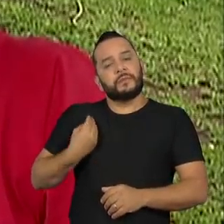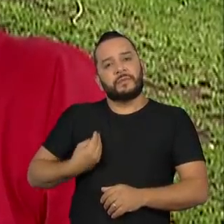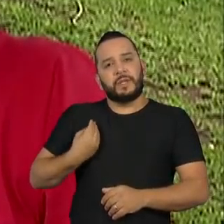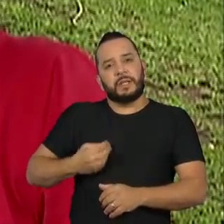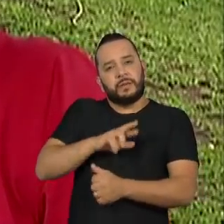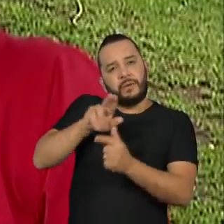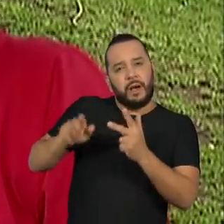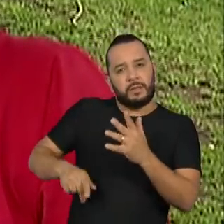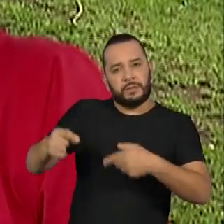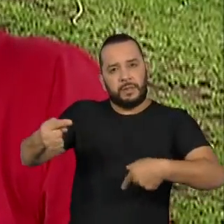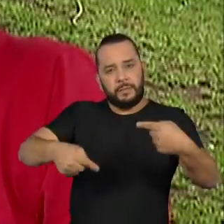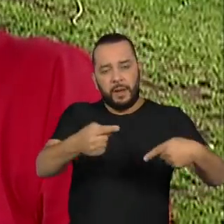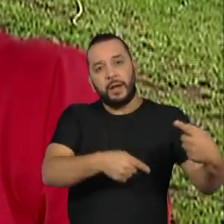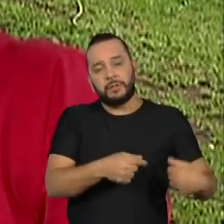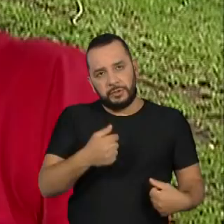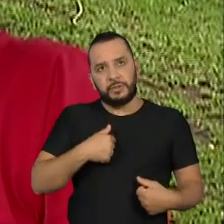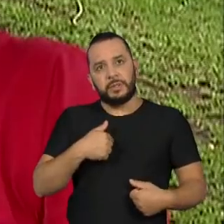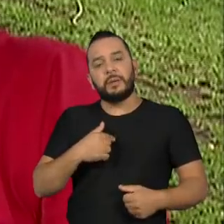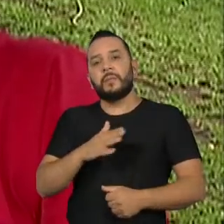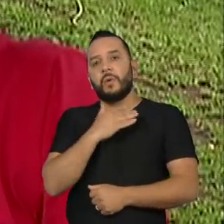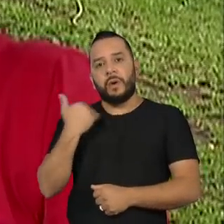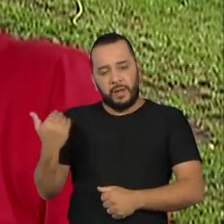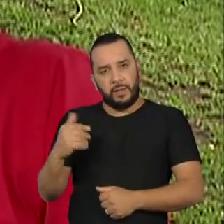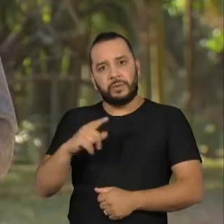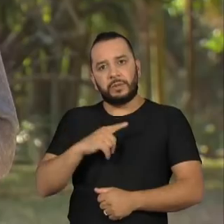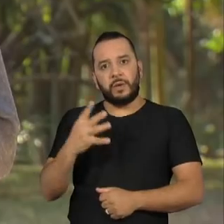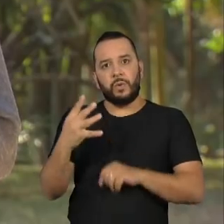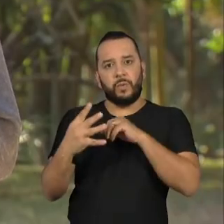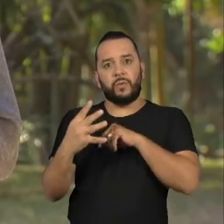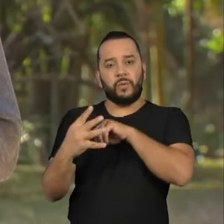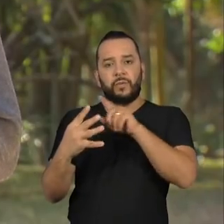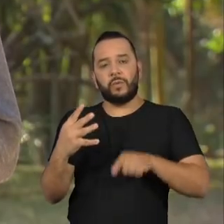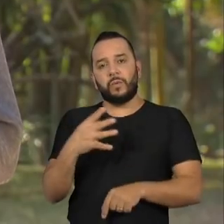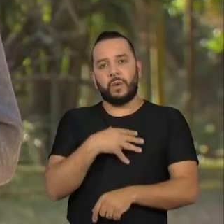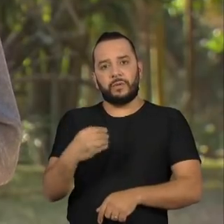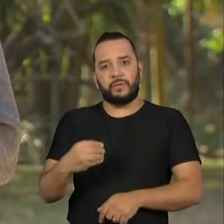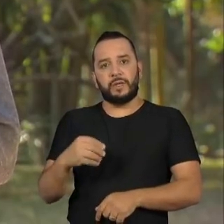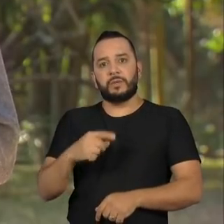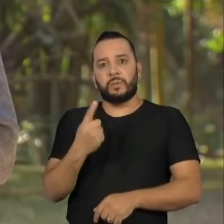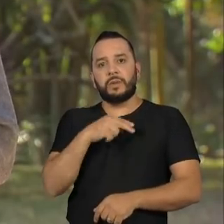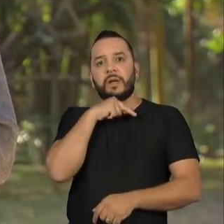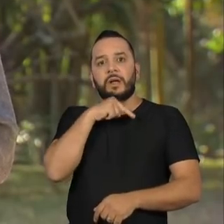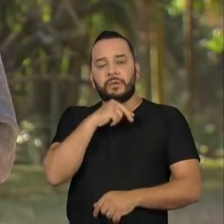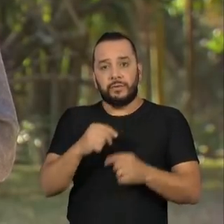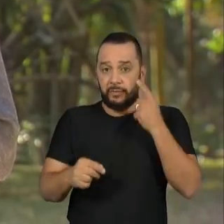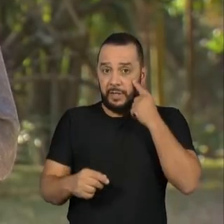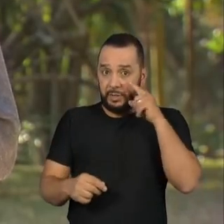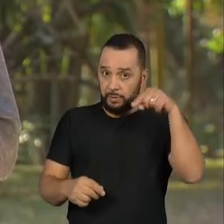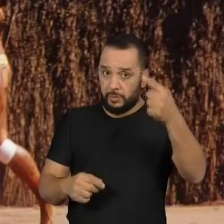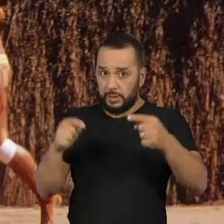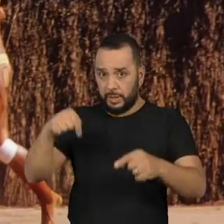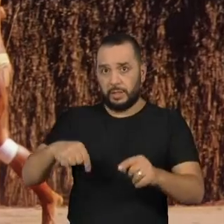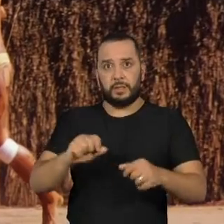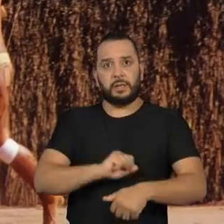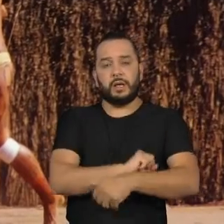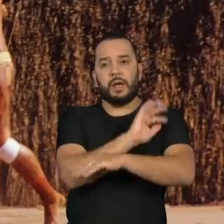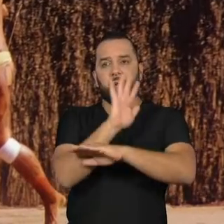Deixa quatro filhos e um neto. E veja daqui a pouco aqui no Repórter Eco.